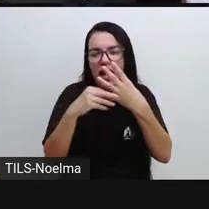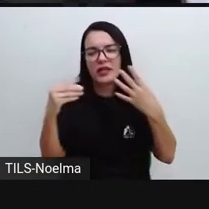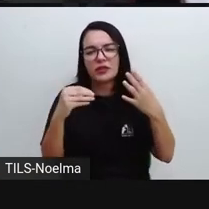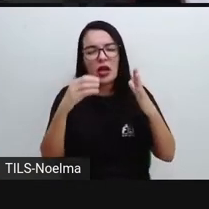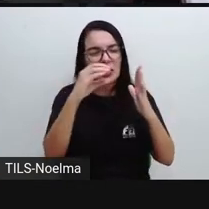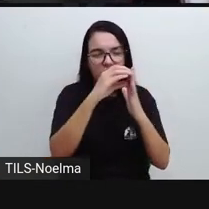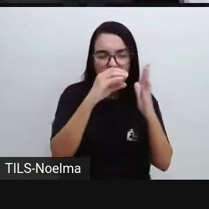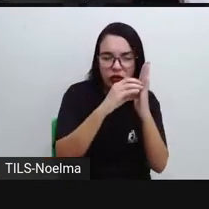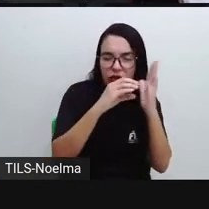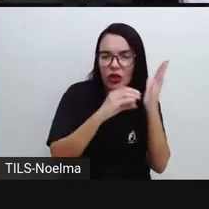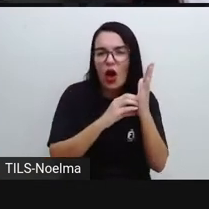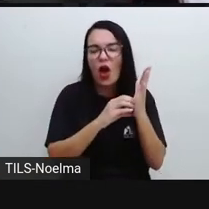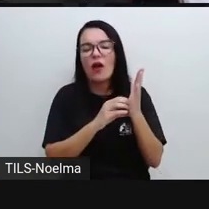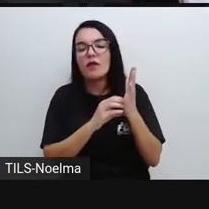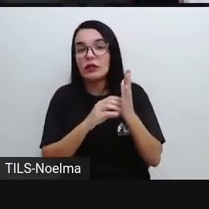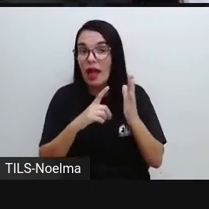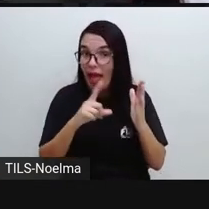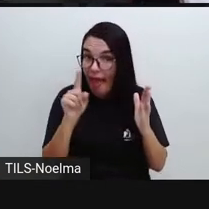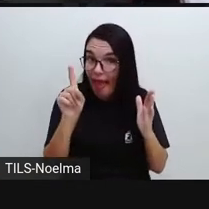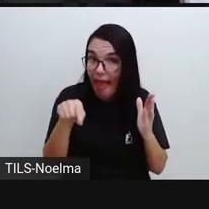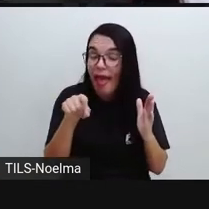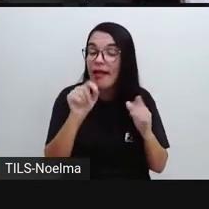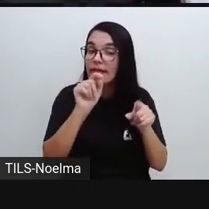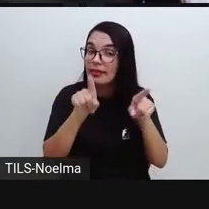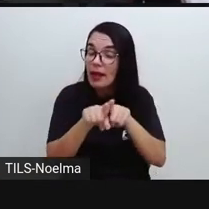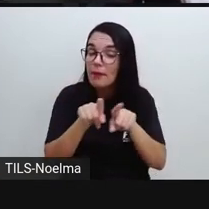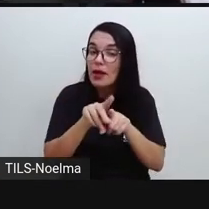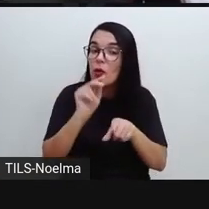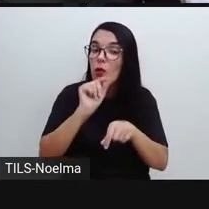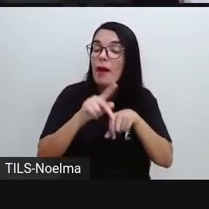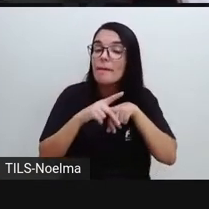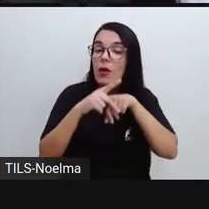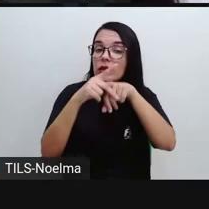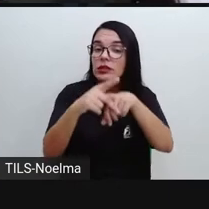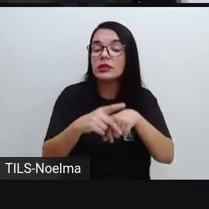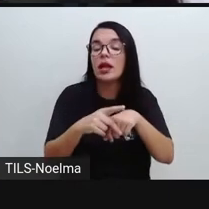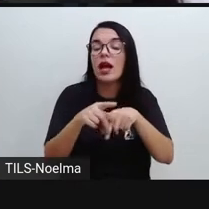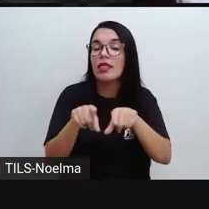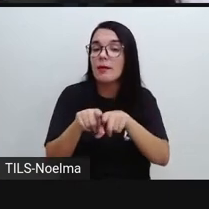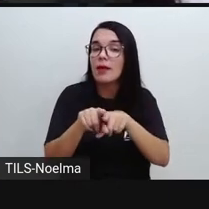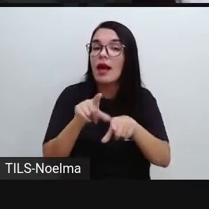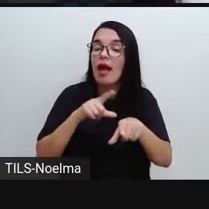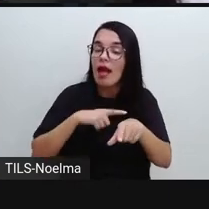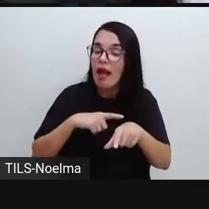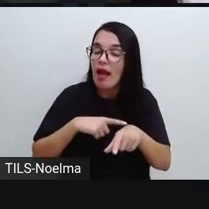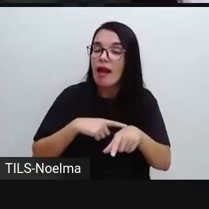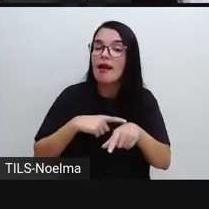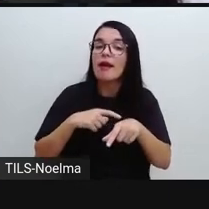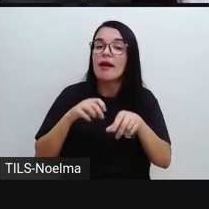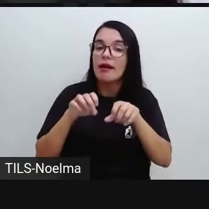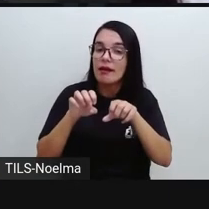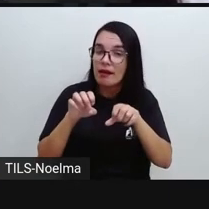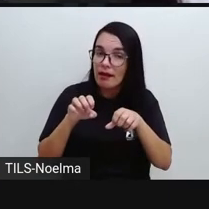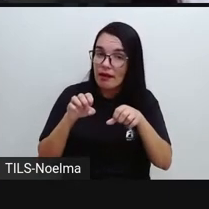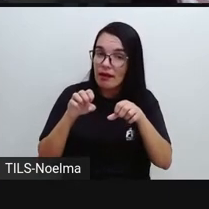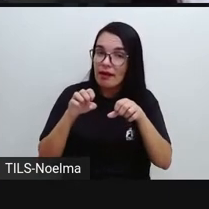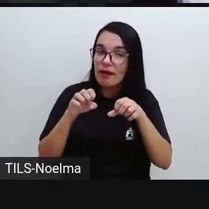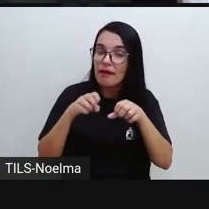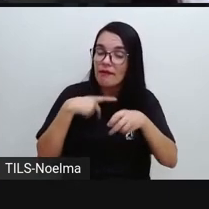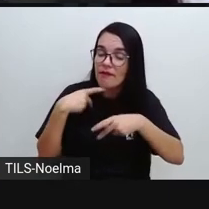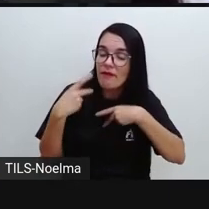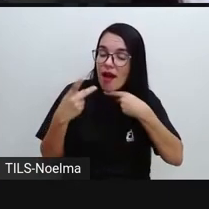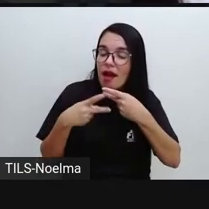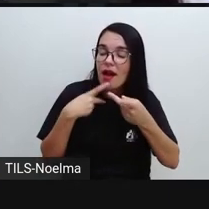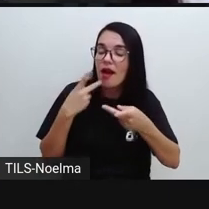estrofes, né? Essa poesia visual, ela também é resultado aí da expressão humana, e ela vai